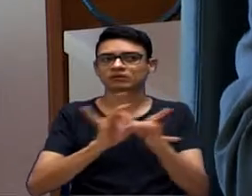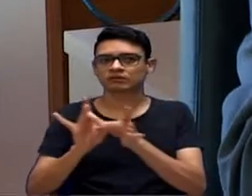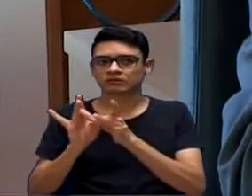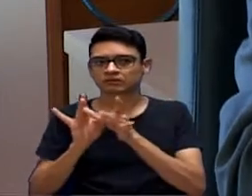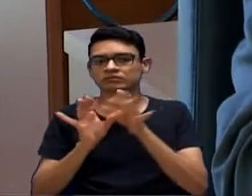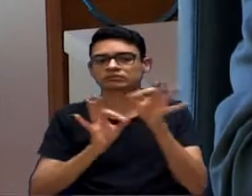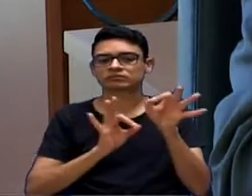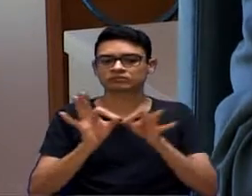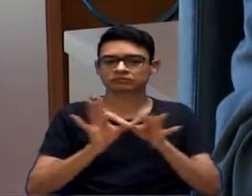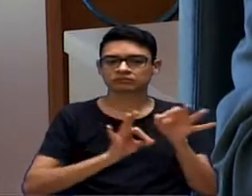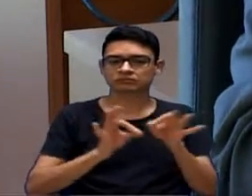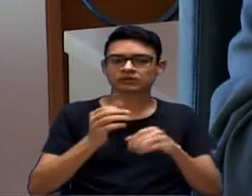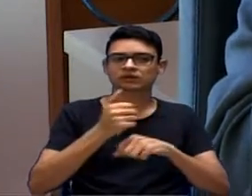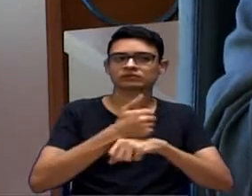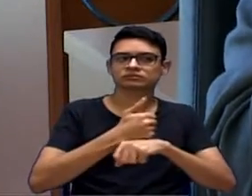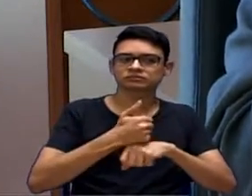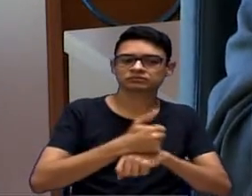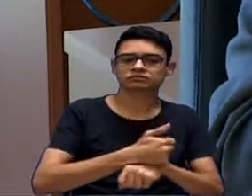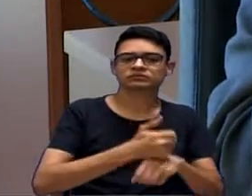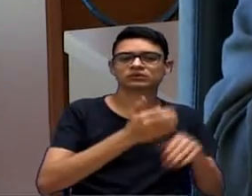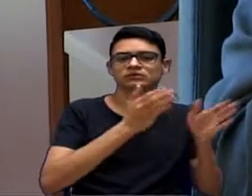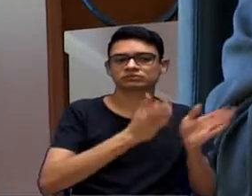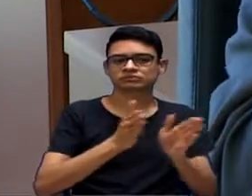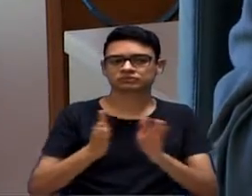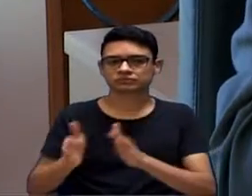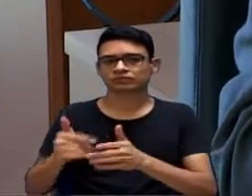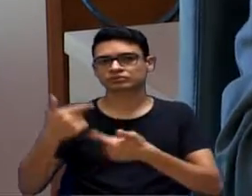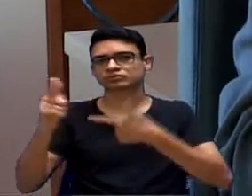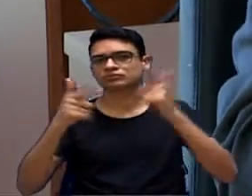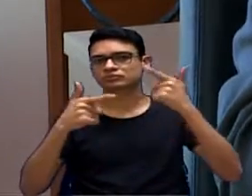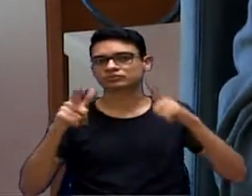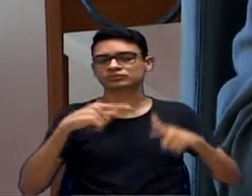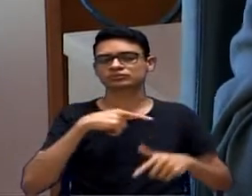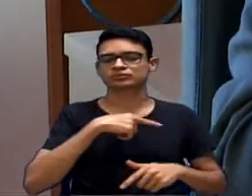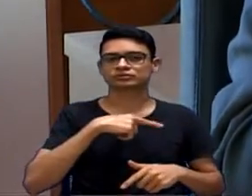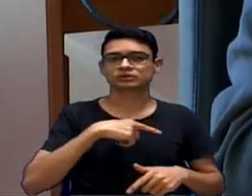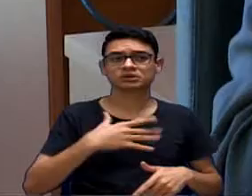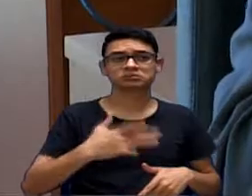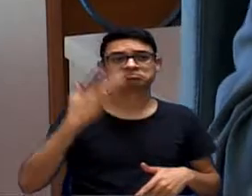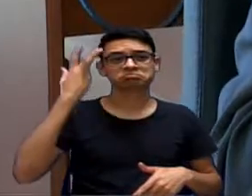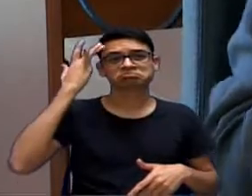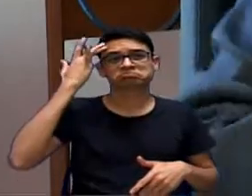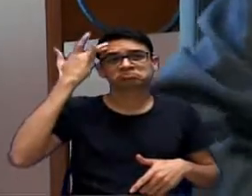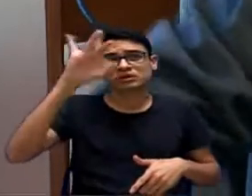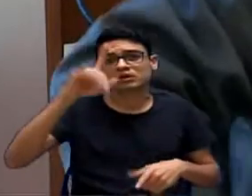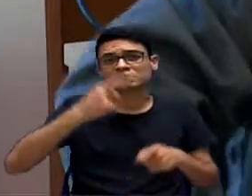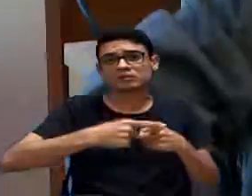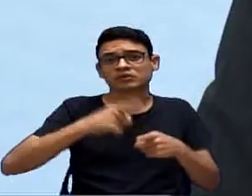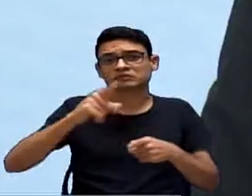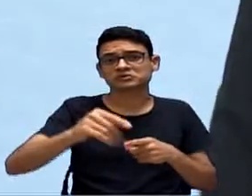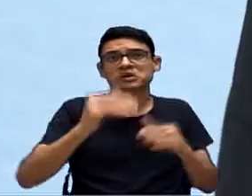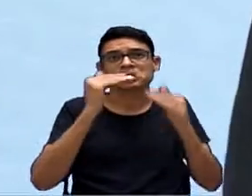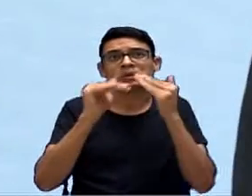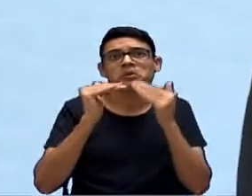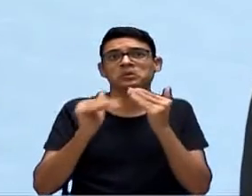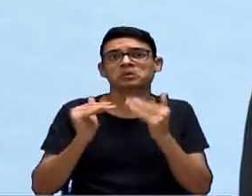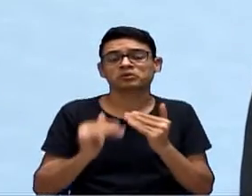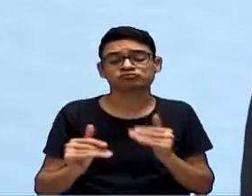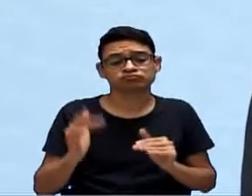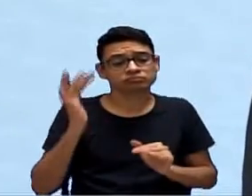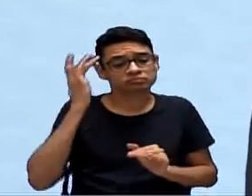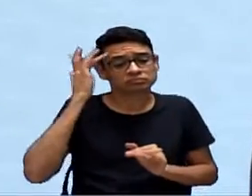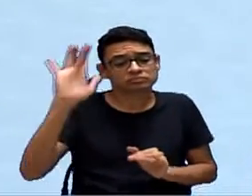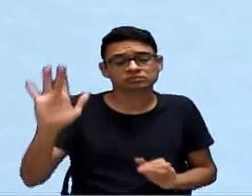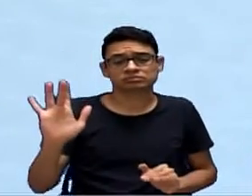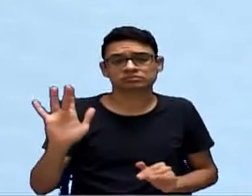de profissionais, etc. É uma coisa relativamente simples. Não sei por que essa intransigência. Não, na intransigência, vereador, é só